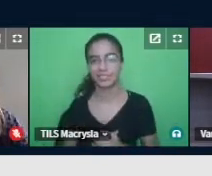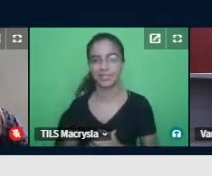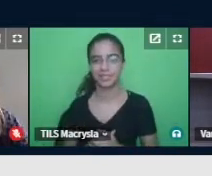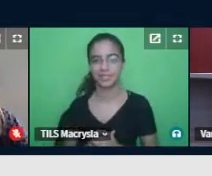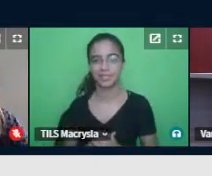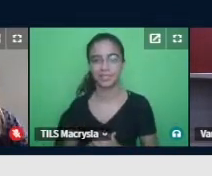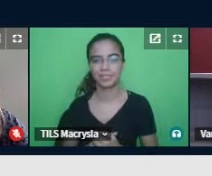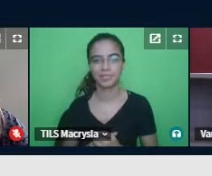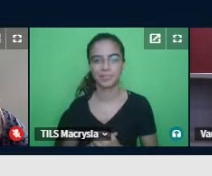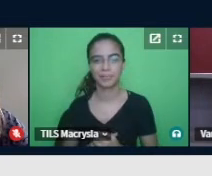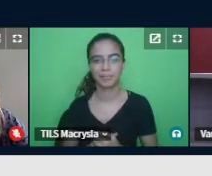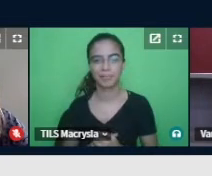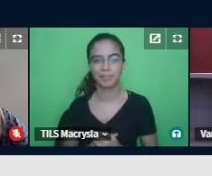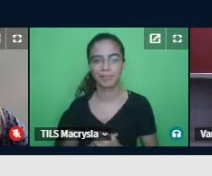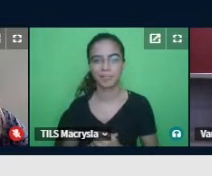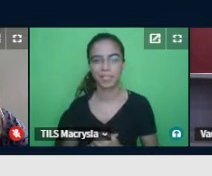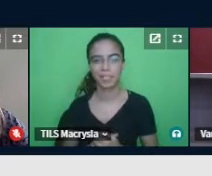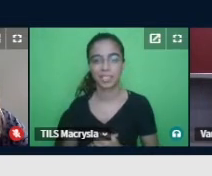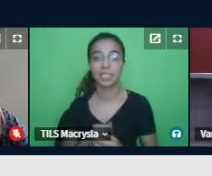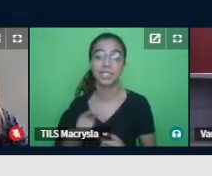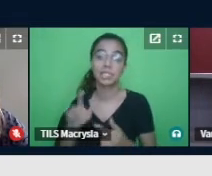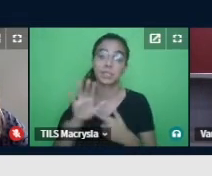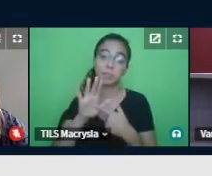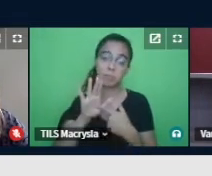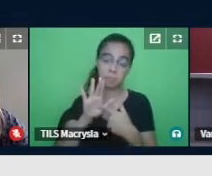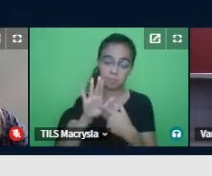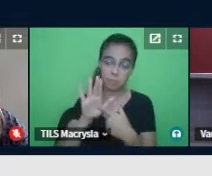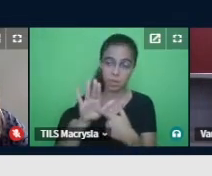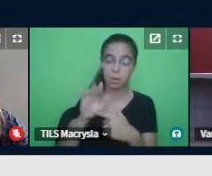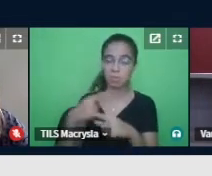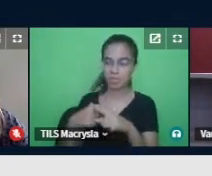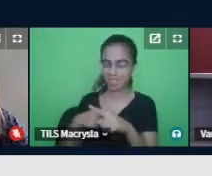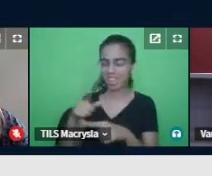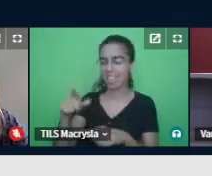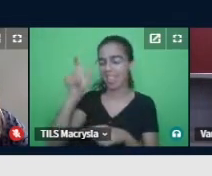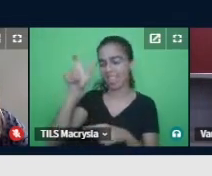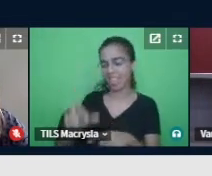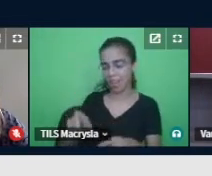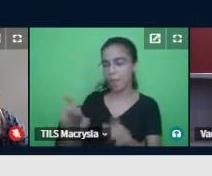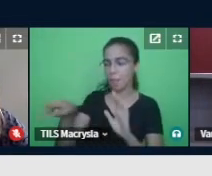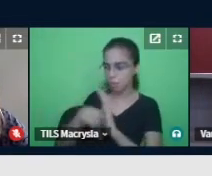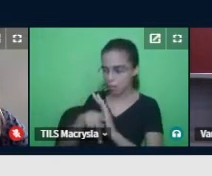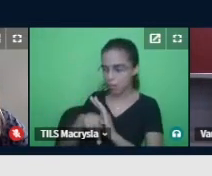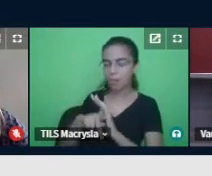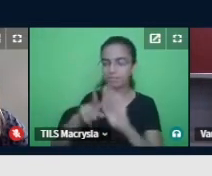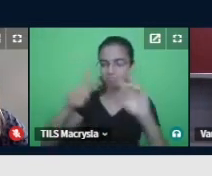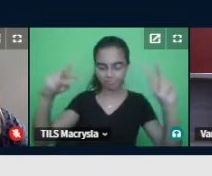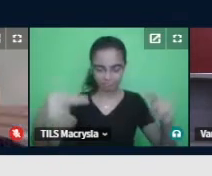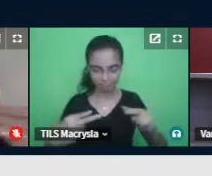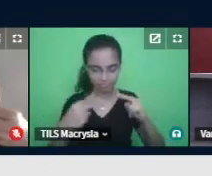se interar mais de outro assunto de interesse restrito dela, que é a cultura oriental, tá?